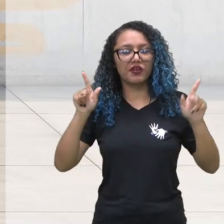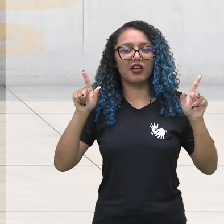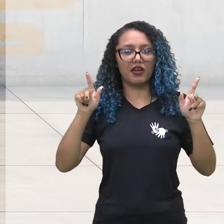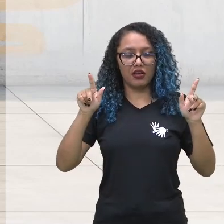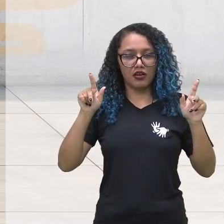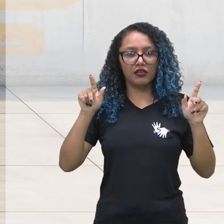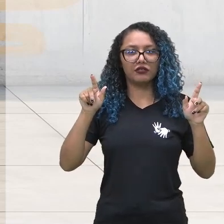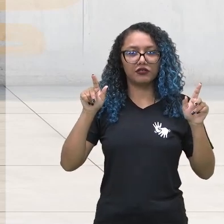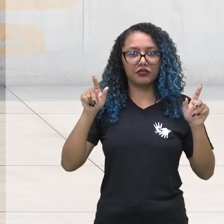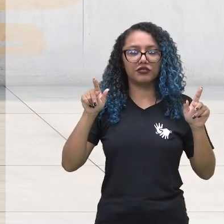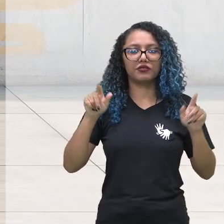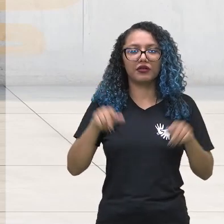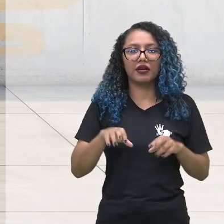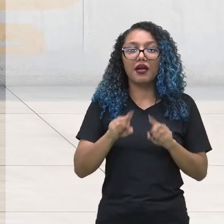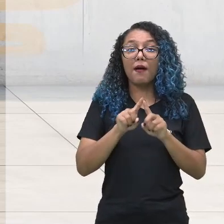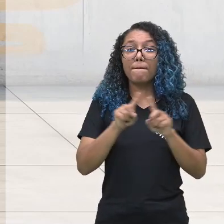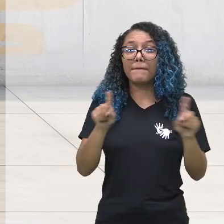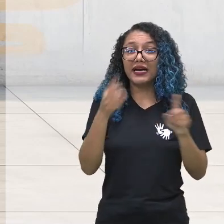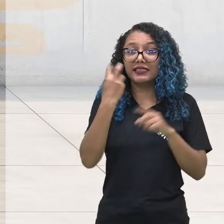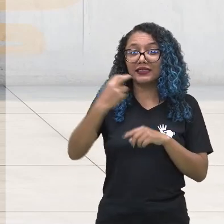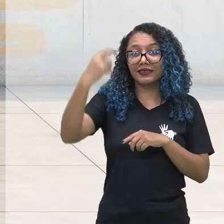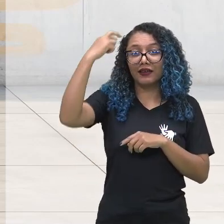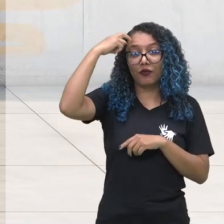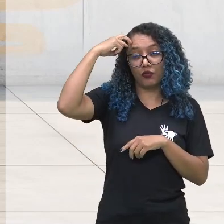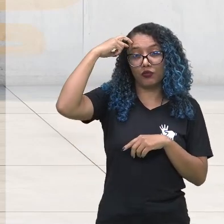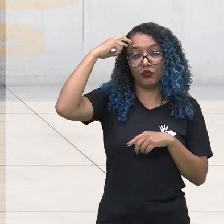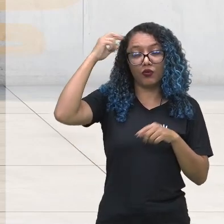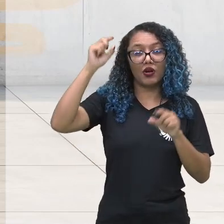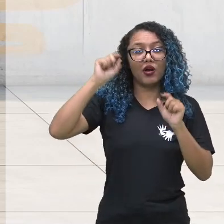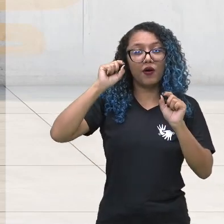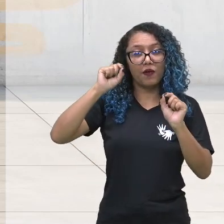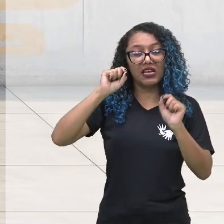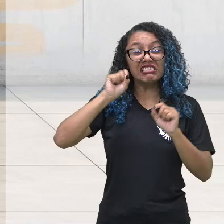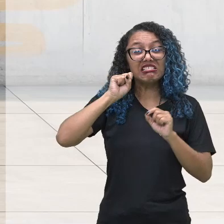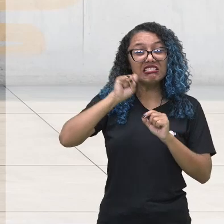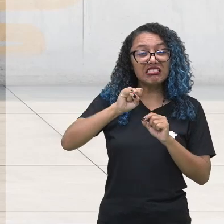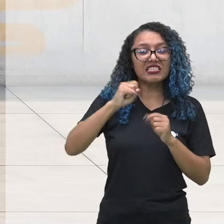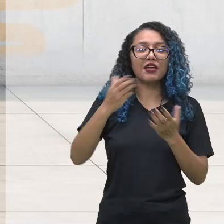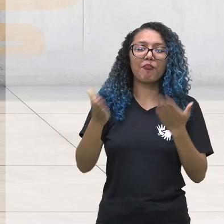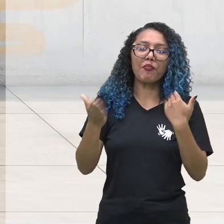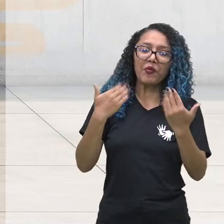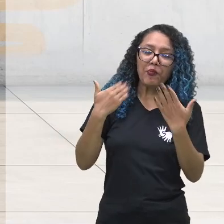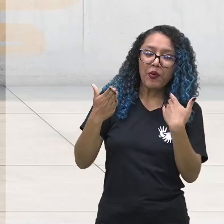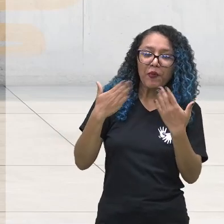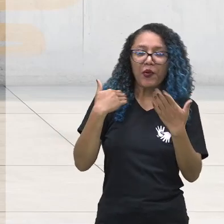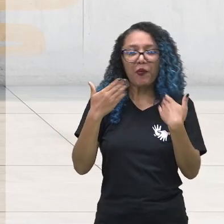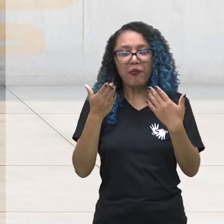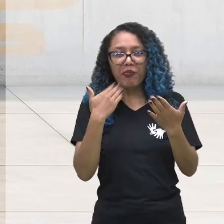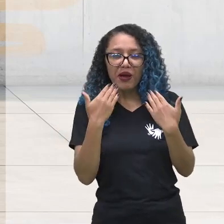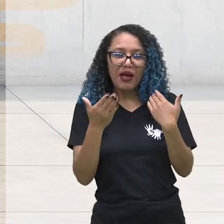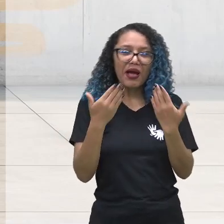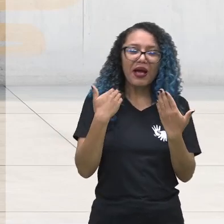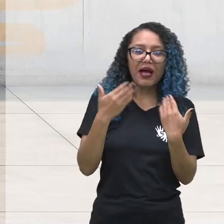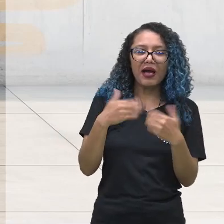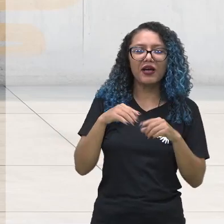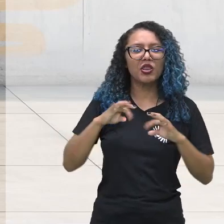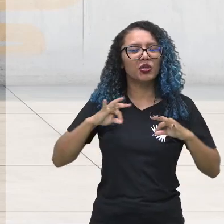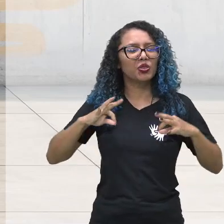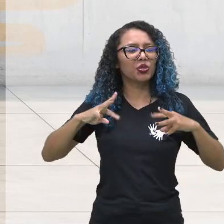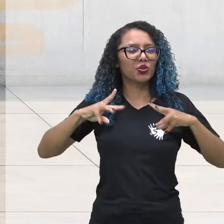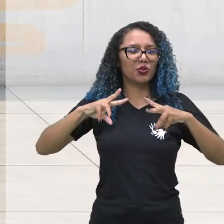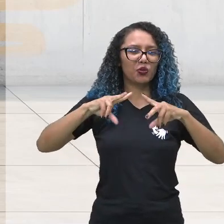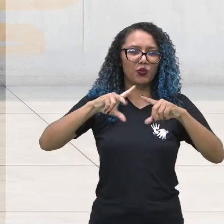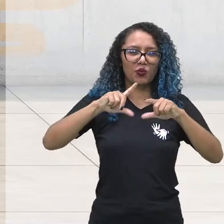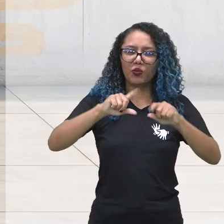diferenciados, mas culturalmente, quando se conhece, quando se começa a conversar, todos